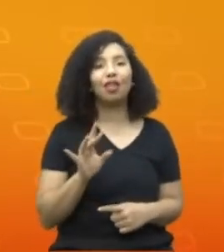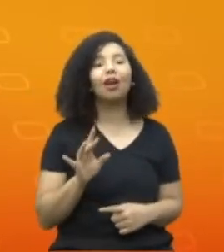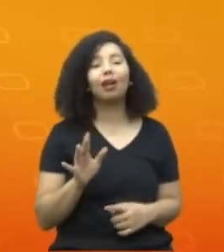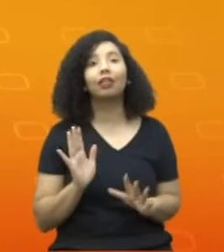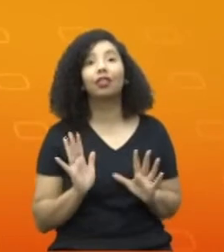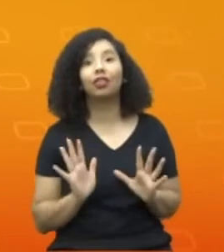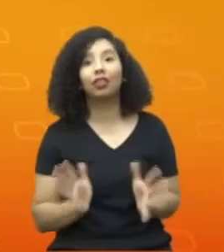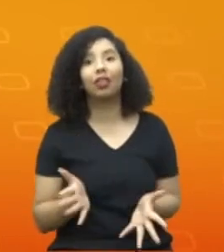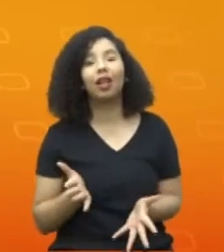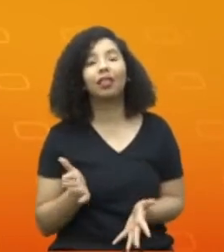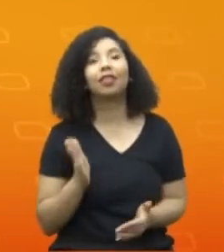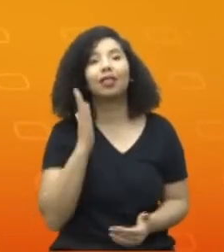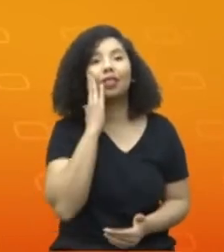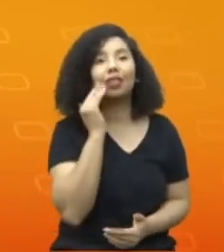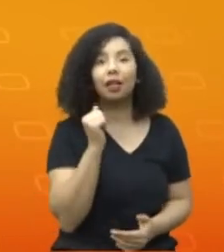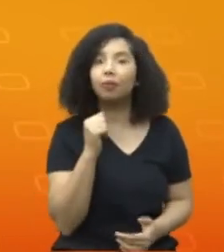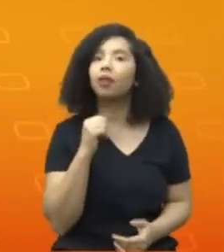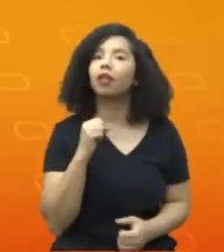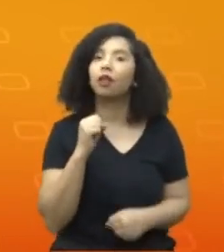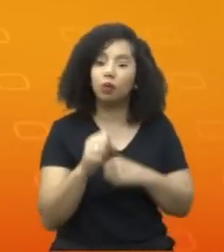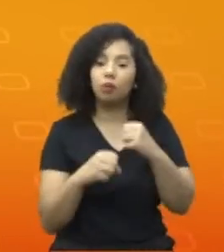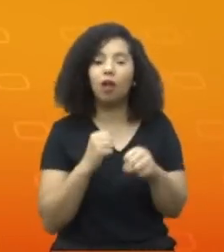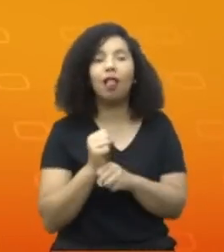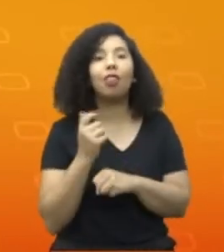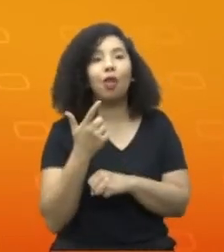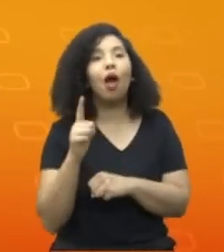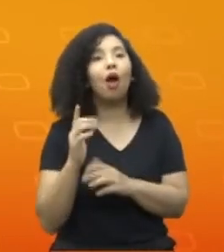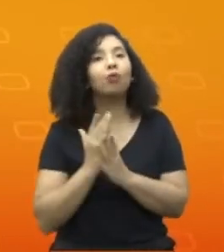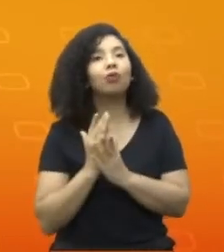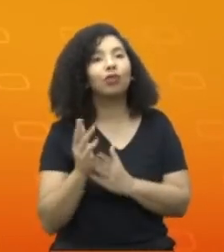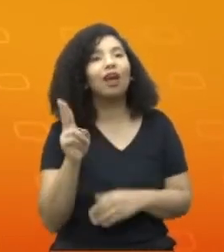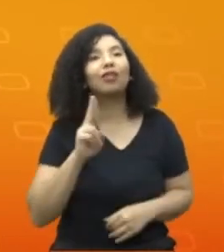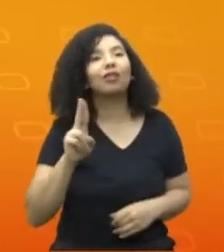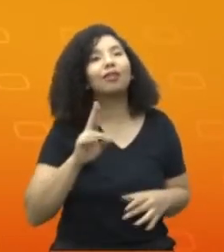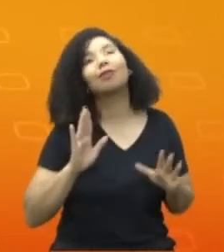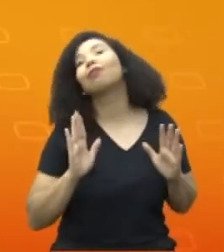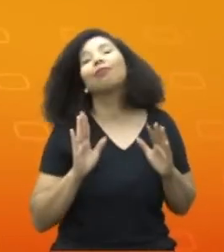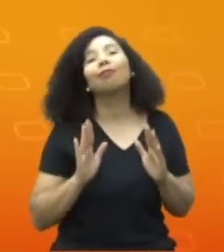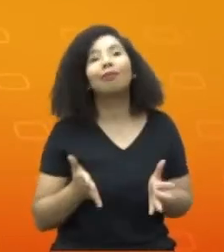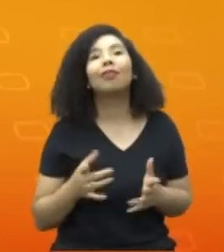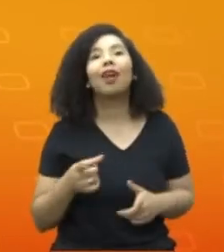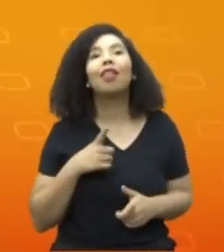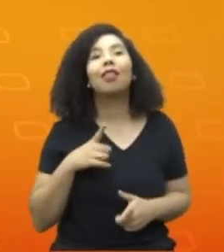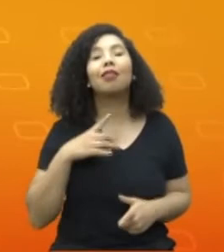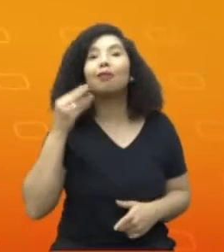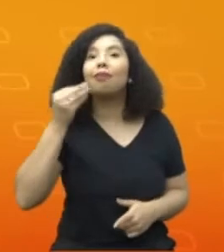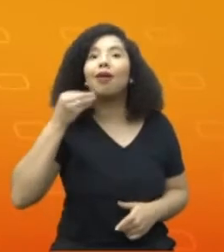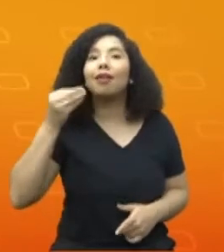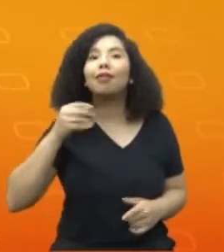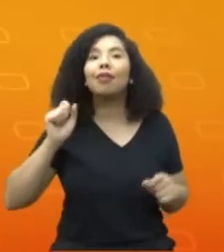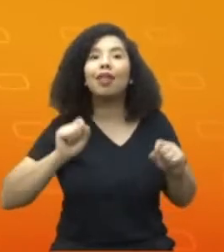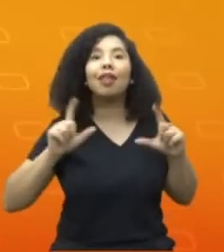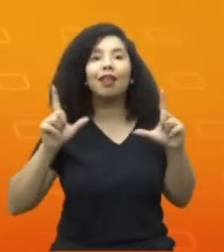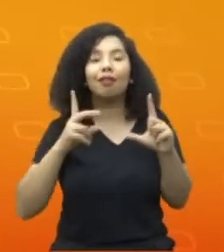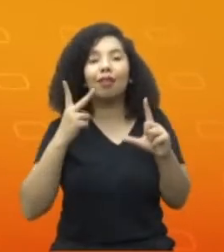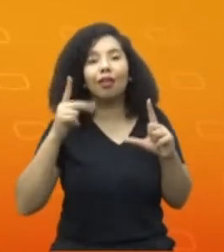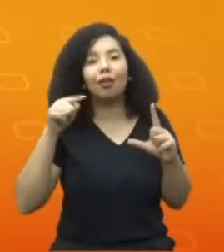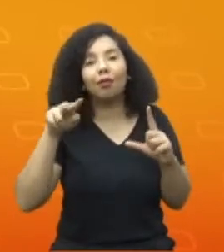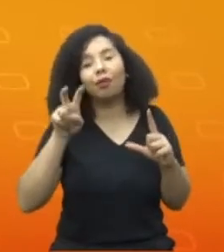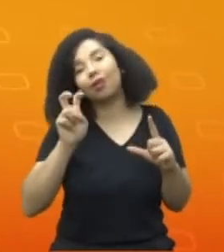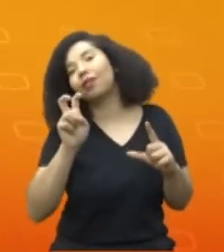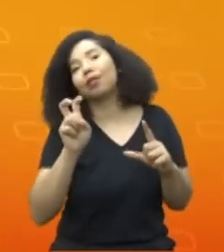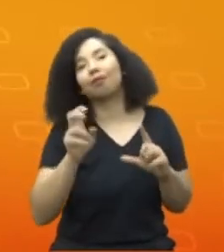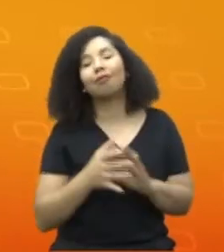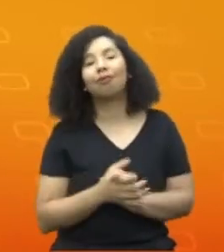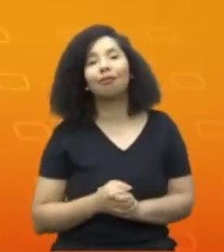aí, a gente, a partir do início do ano que vem, as pessoas certamente vão começar a viver experiências com a TV 2.5, com os conteúdos